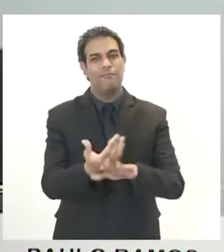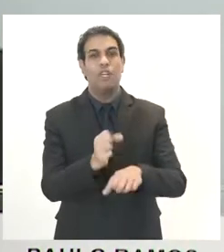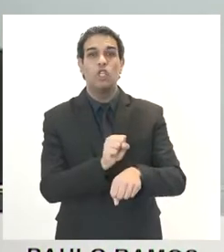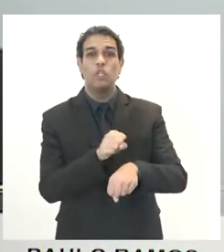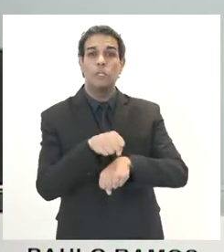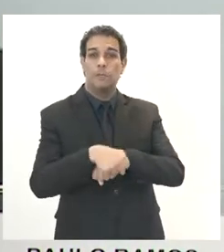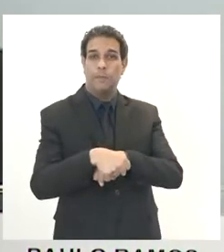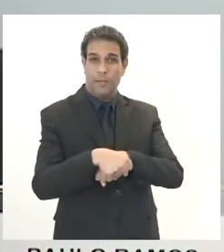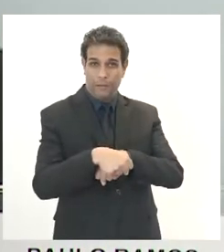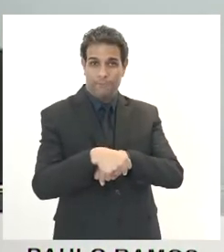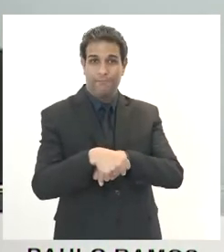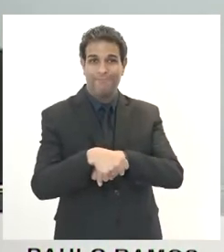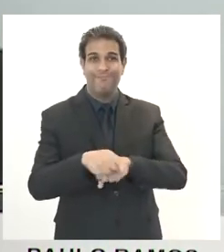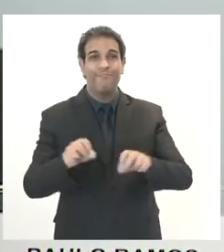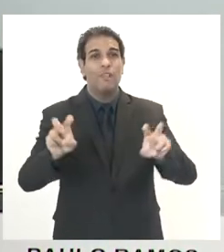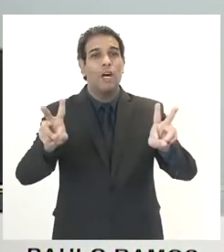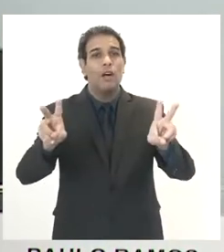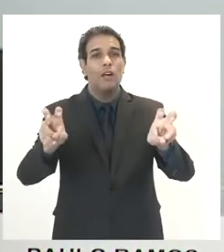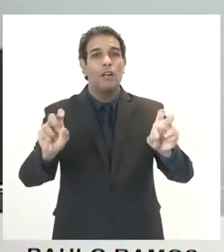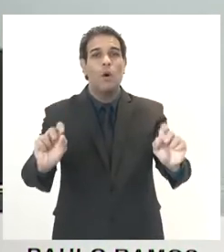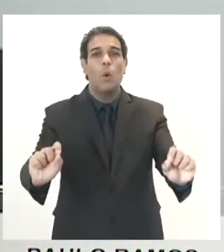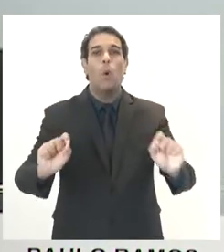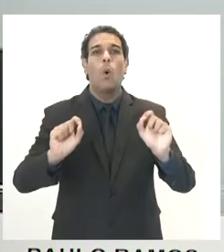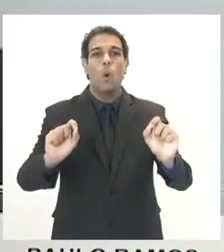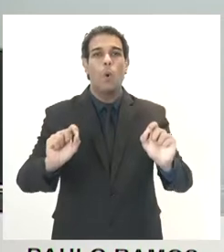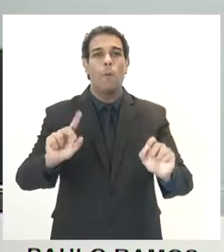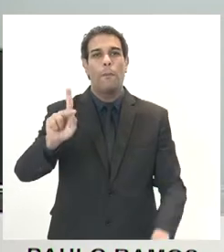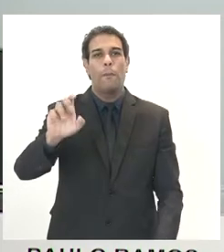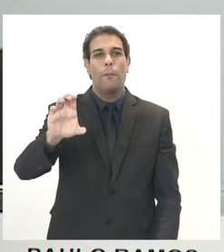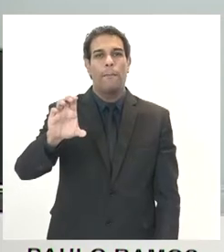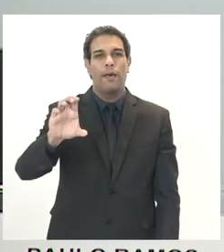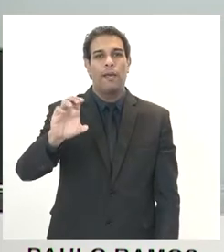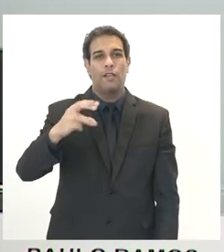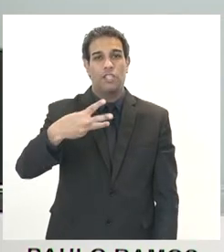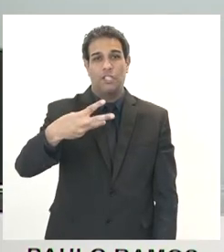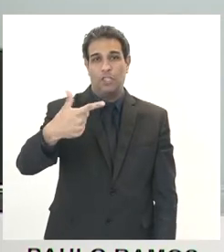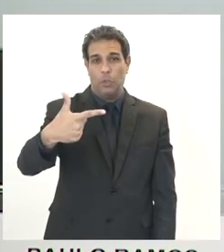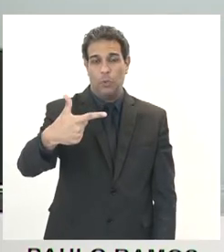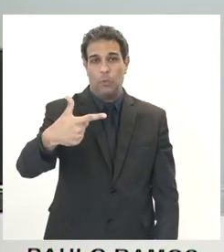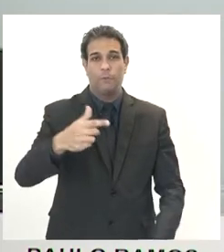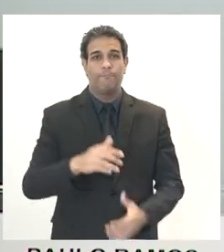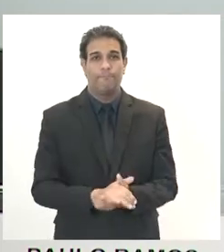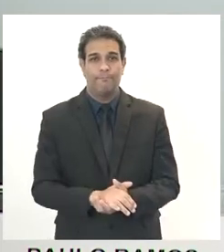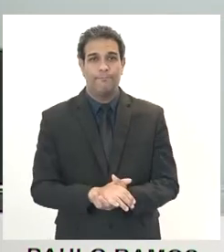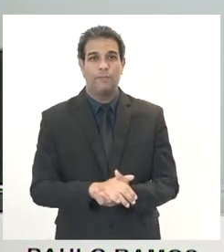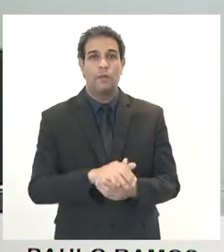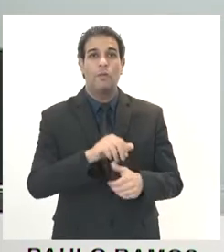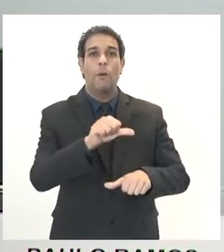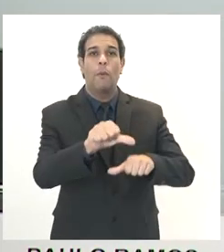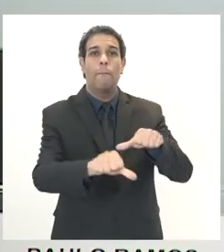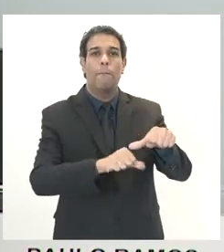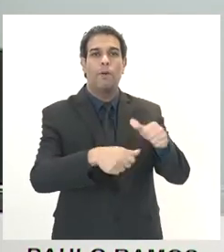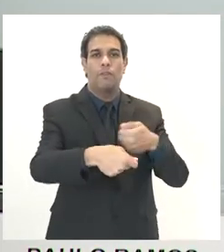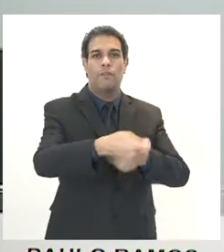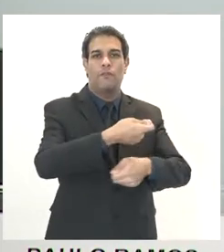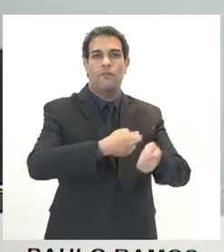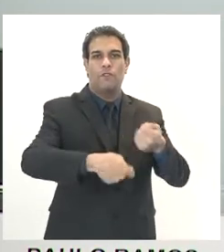que trata da PEC 32, a reforma administrativa.